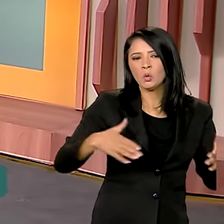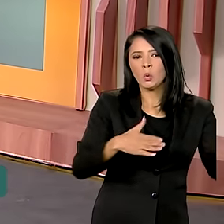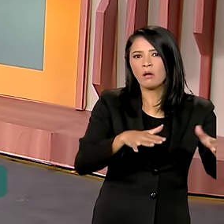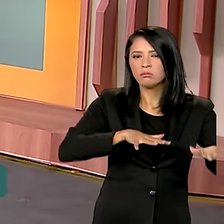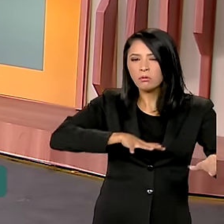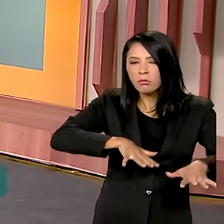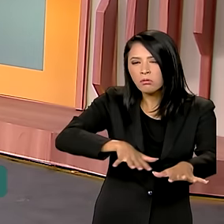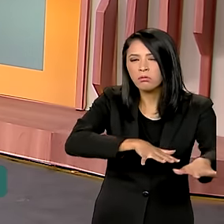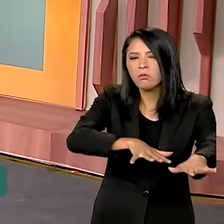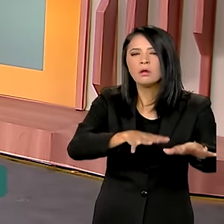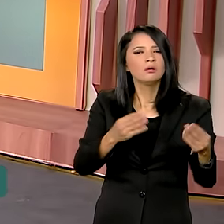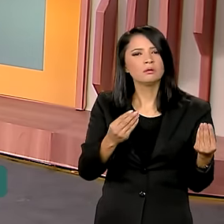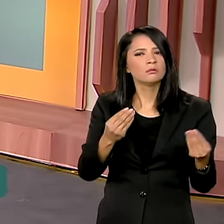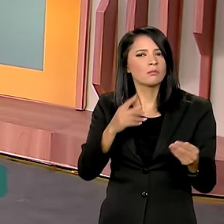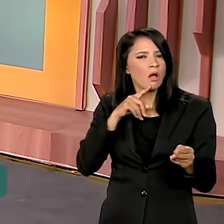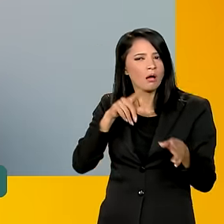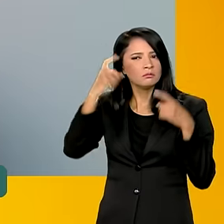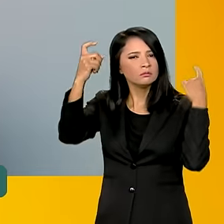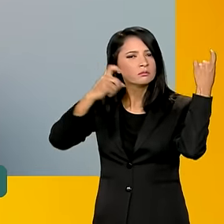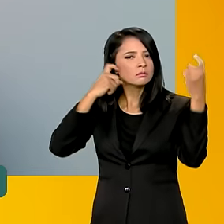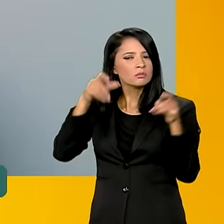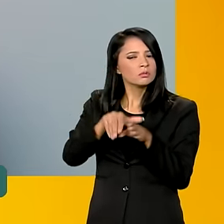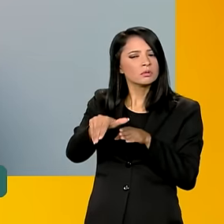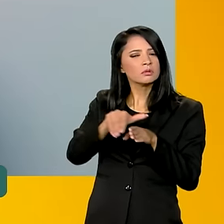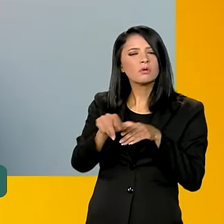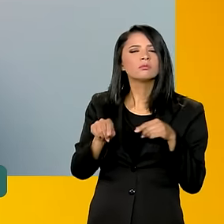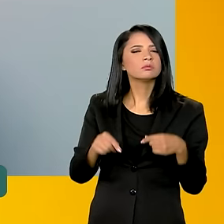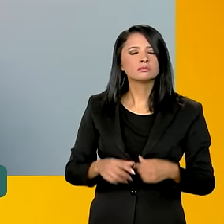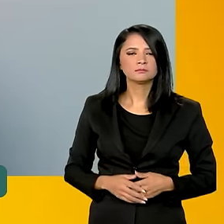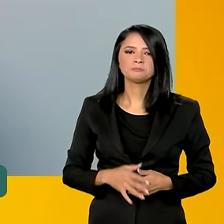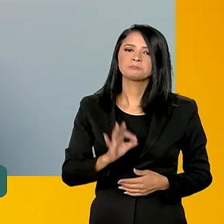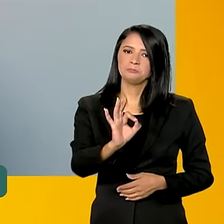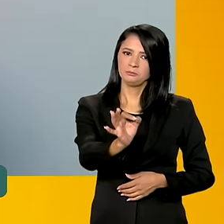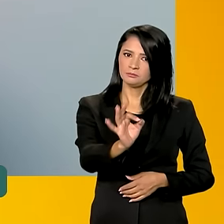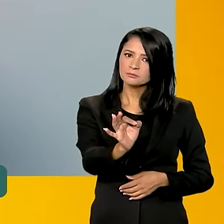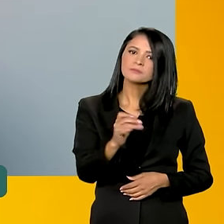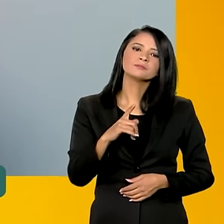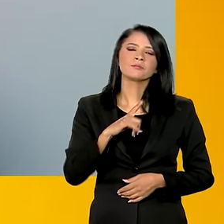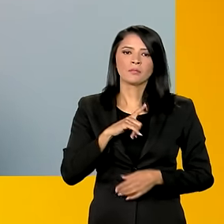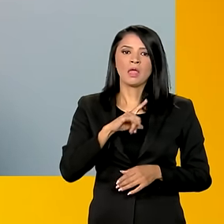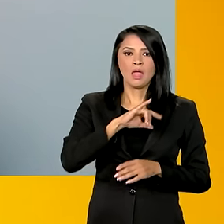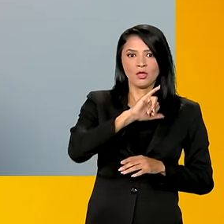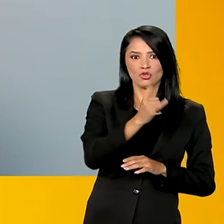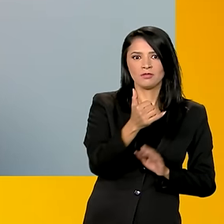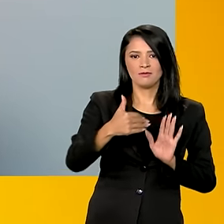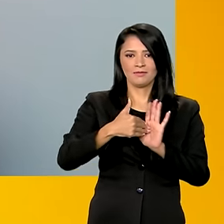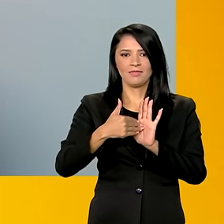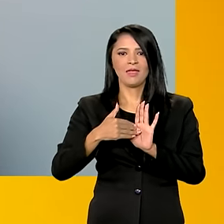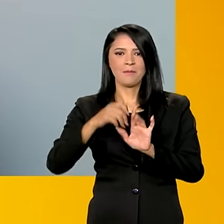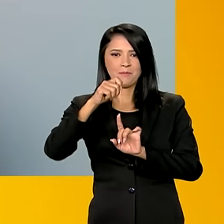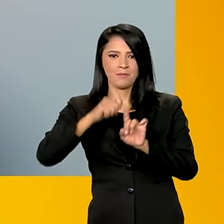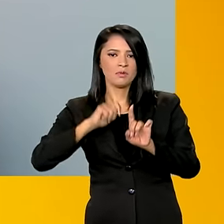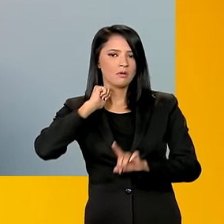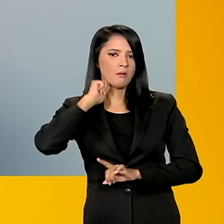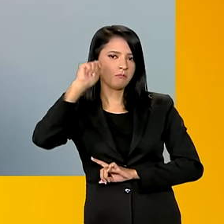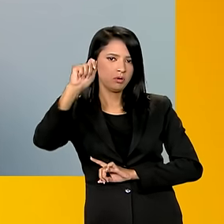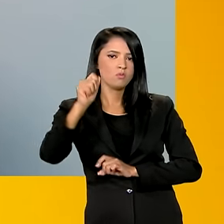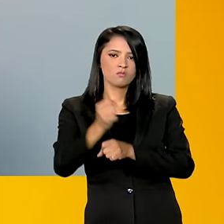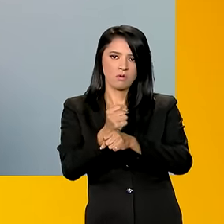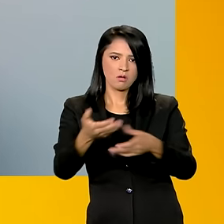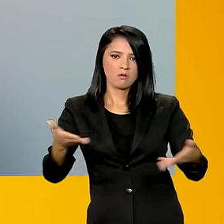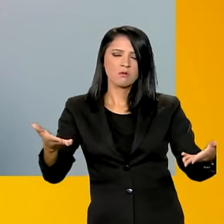movimentadas? Exatamente. De janeiro até abril deste ano, nós já